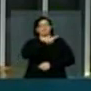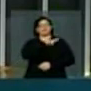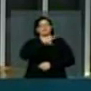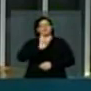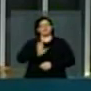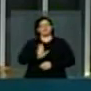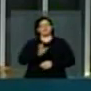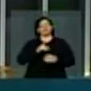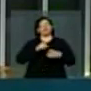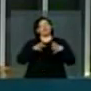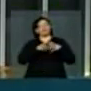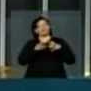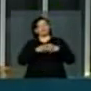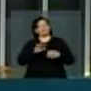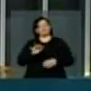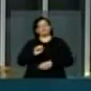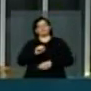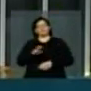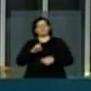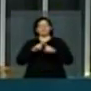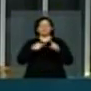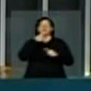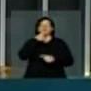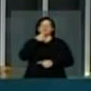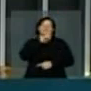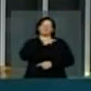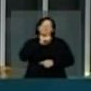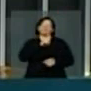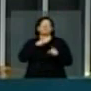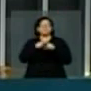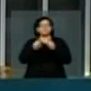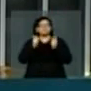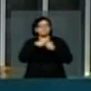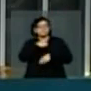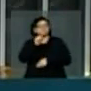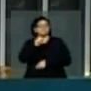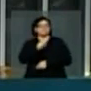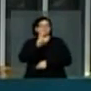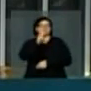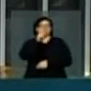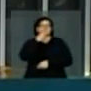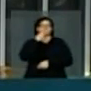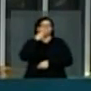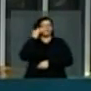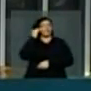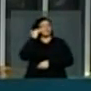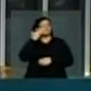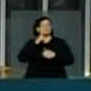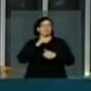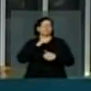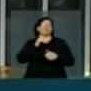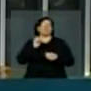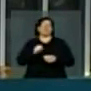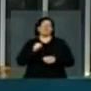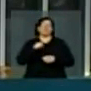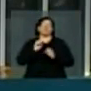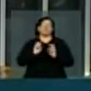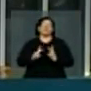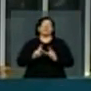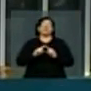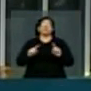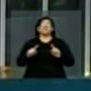caso, como ele tem competência também nós pedimos aqui que o Procurador-Geral da República